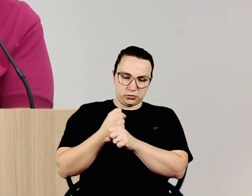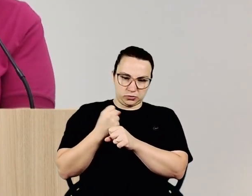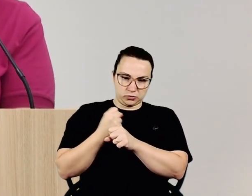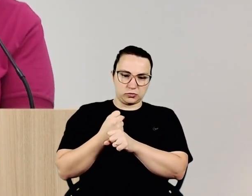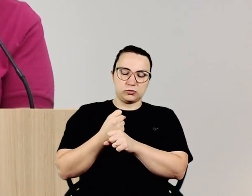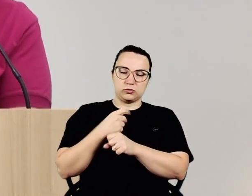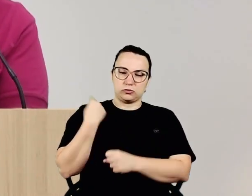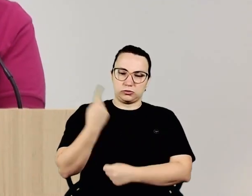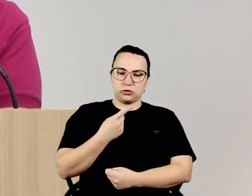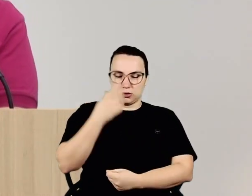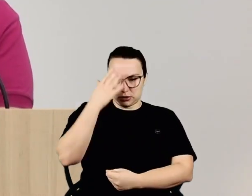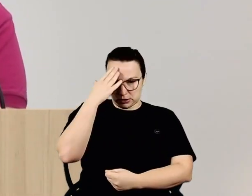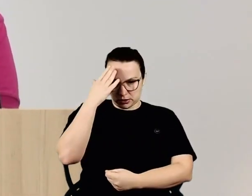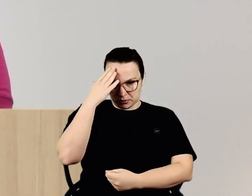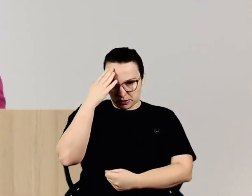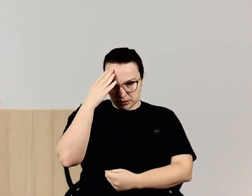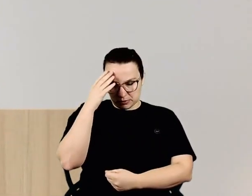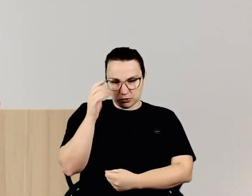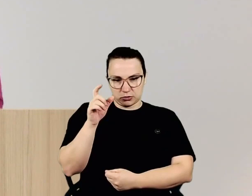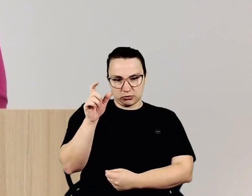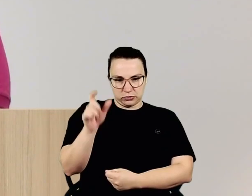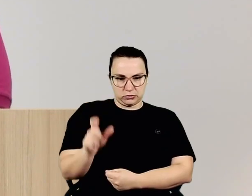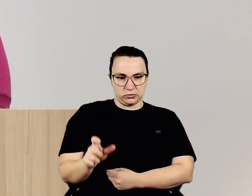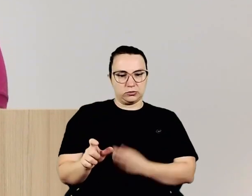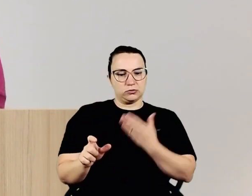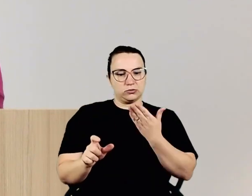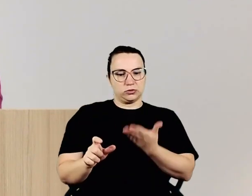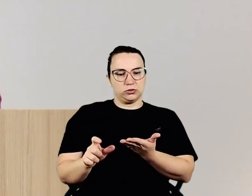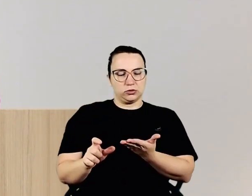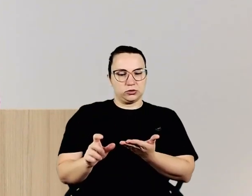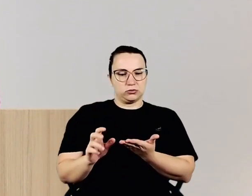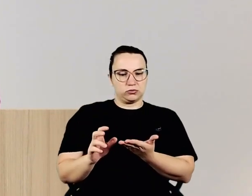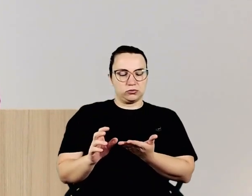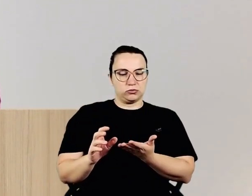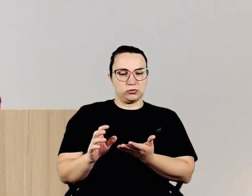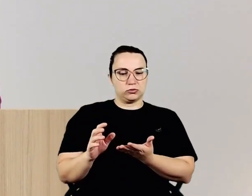o quanto que a senhora é criteriosa